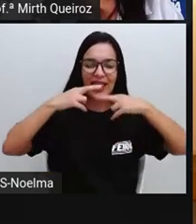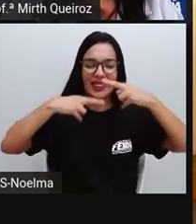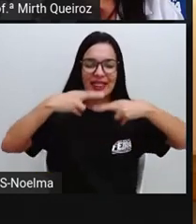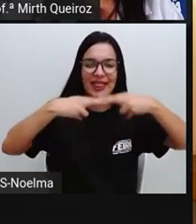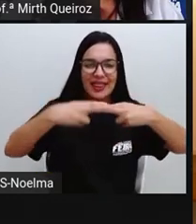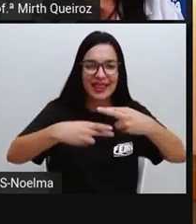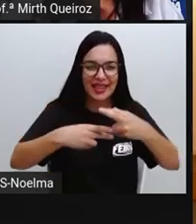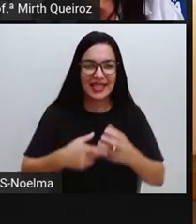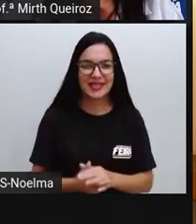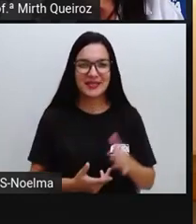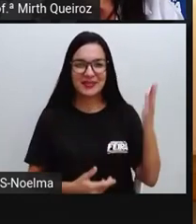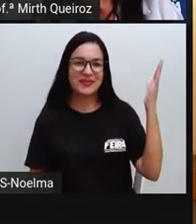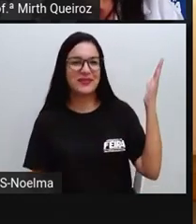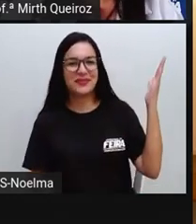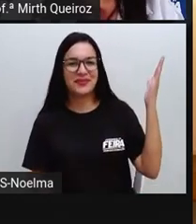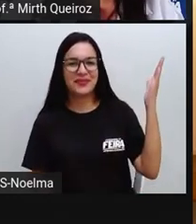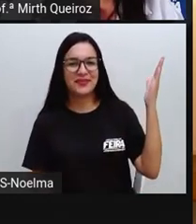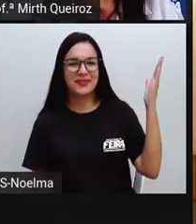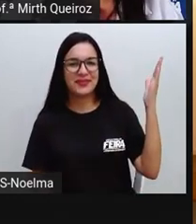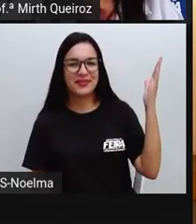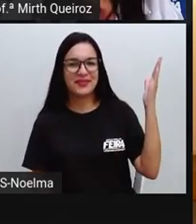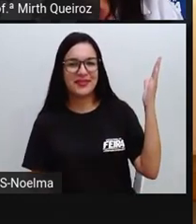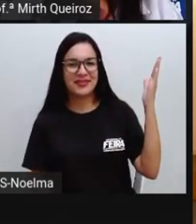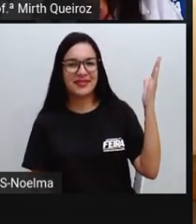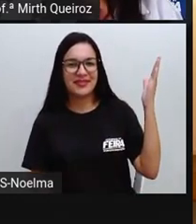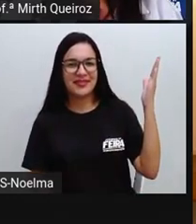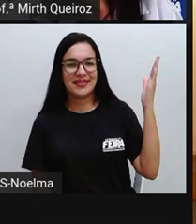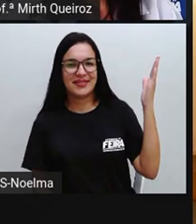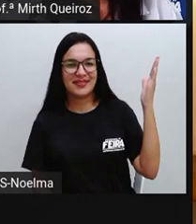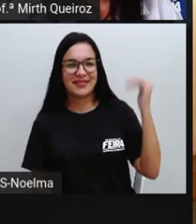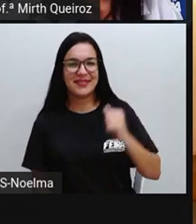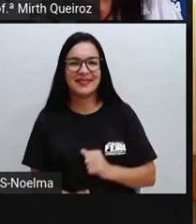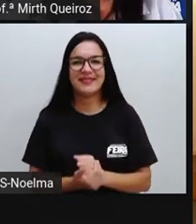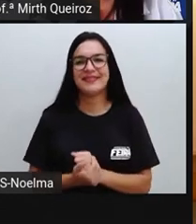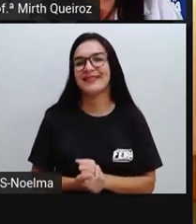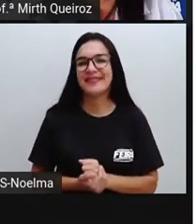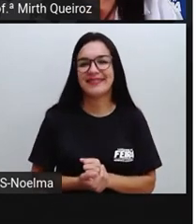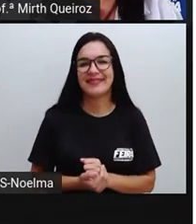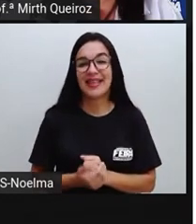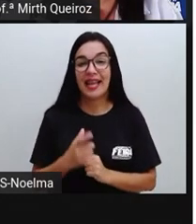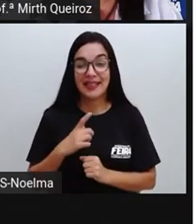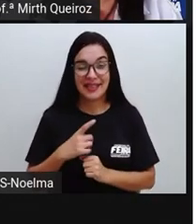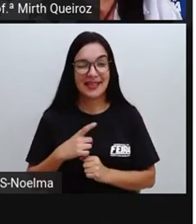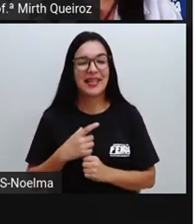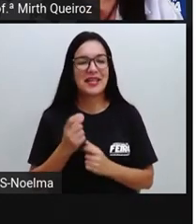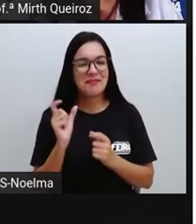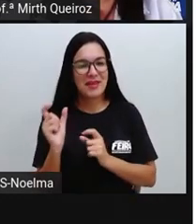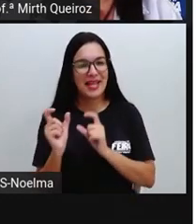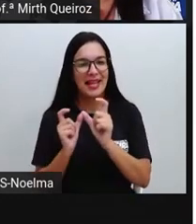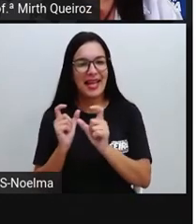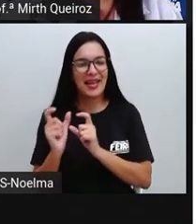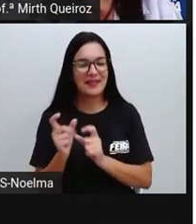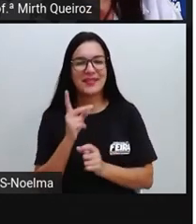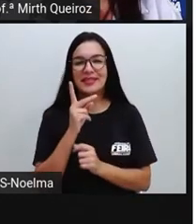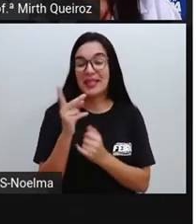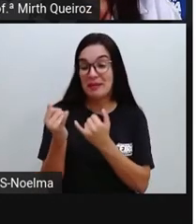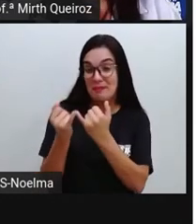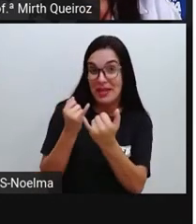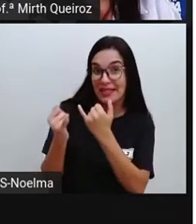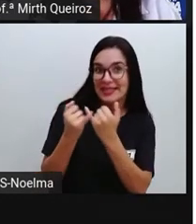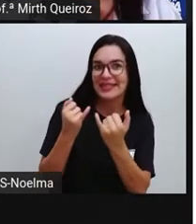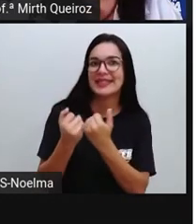não sabia que o sábio sabia, que o sabiá não sabia sobiá. E aí a gente vê que tem muitas palavras que se